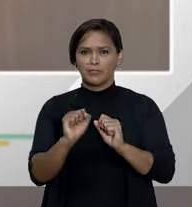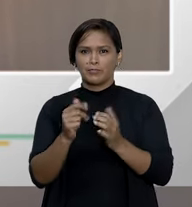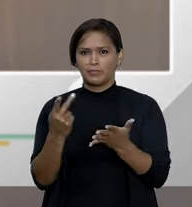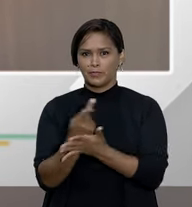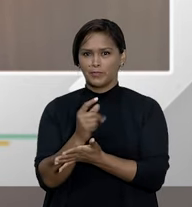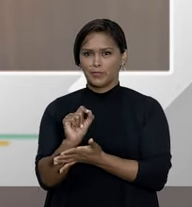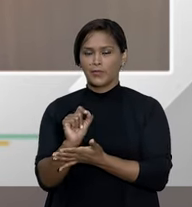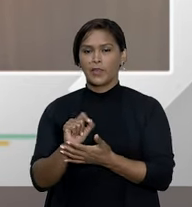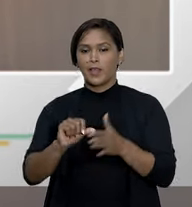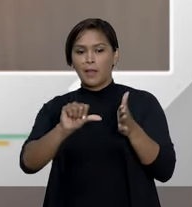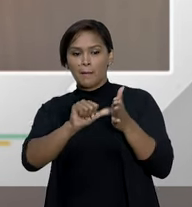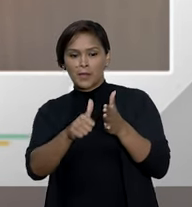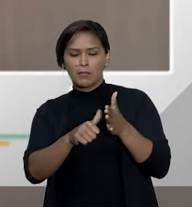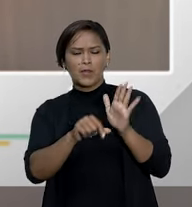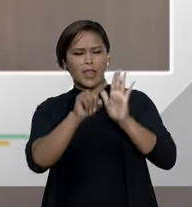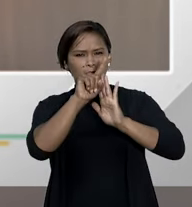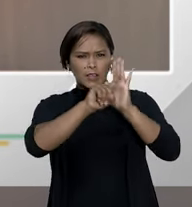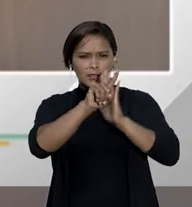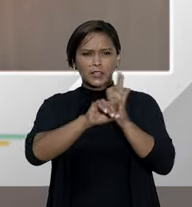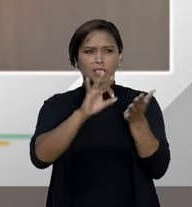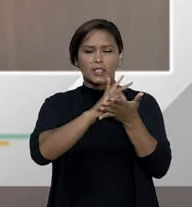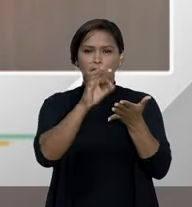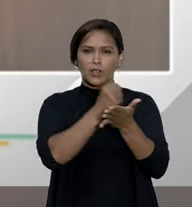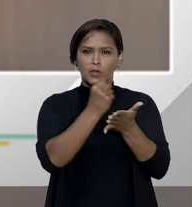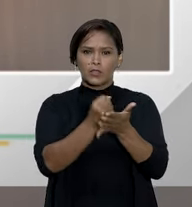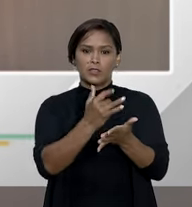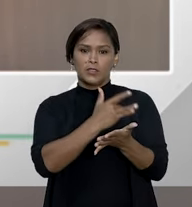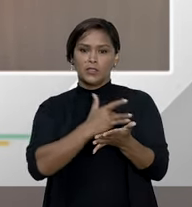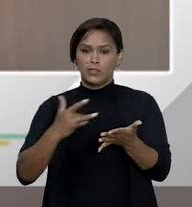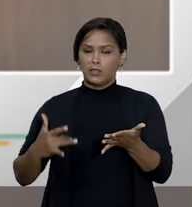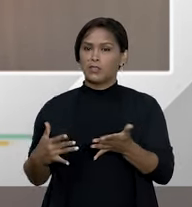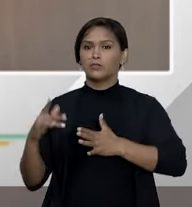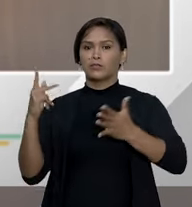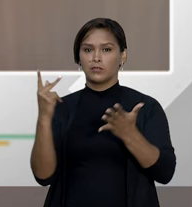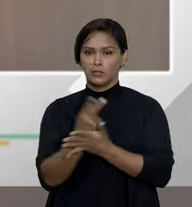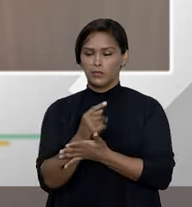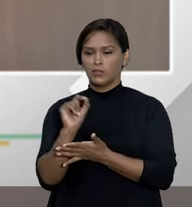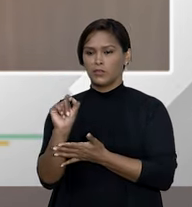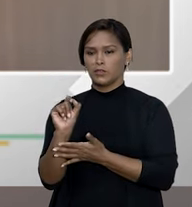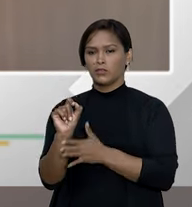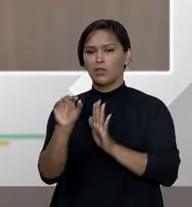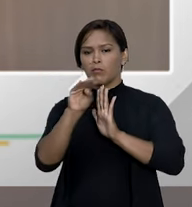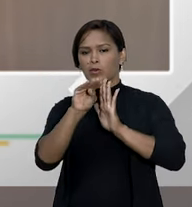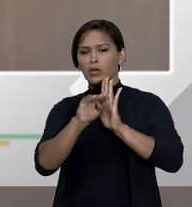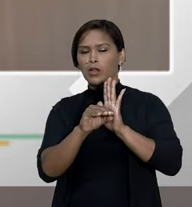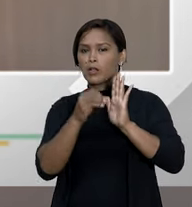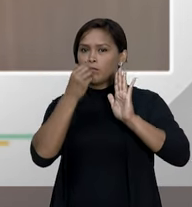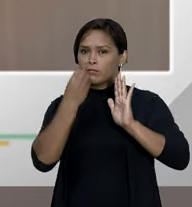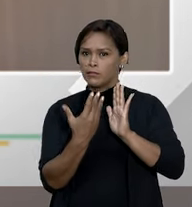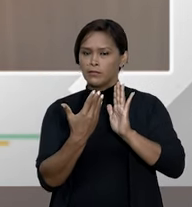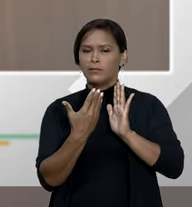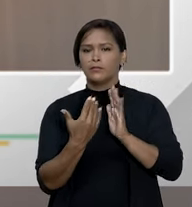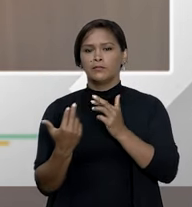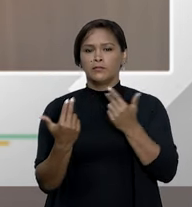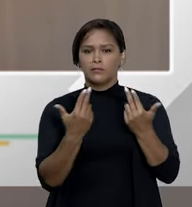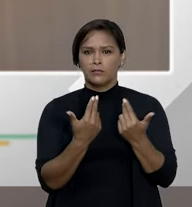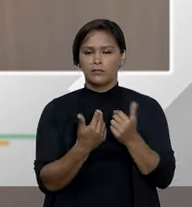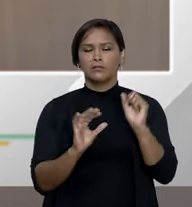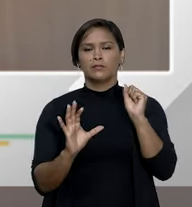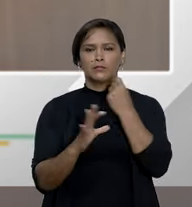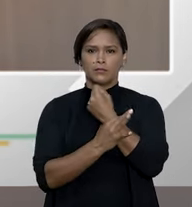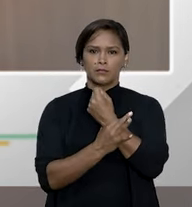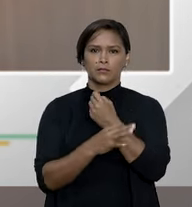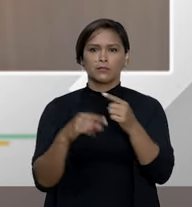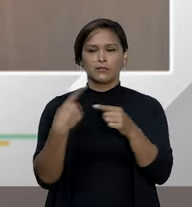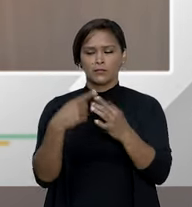a primeira coisa é verificar se está contratando um plano de saúde que funciona bem que funciona como se fosse um seguro